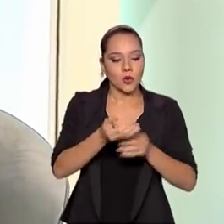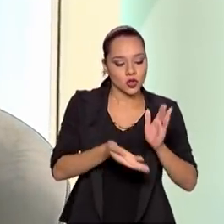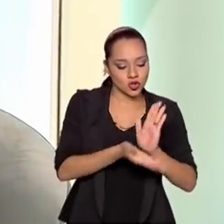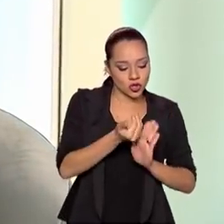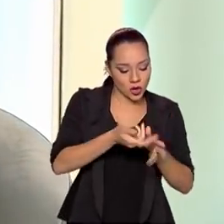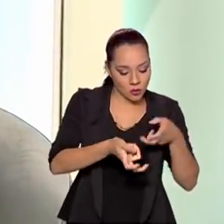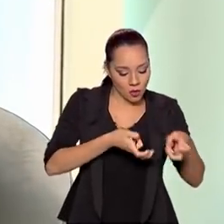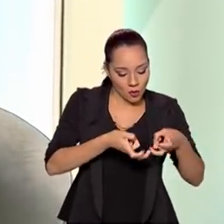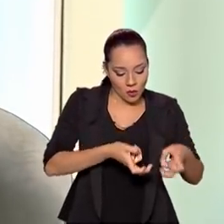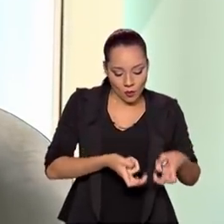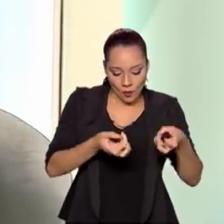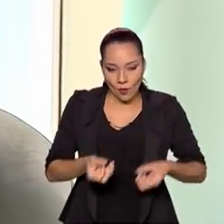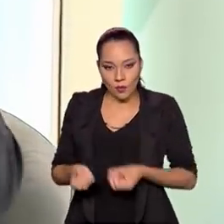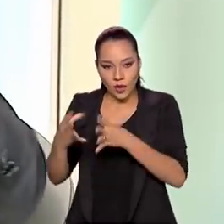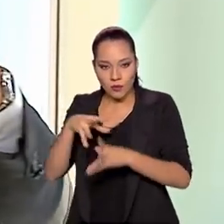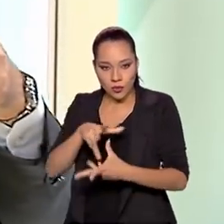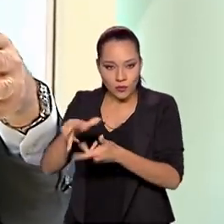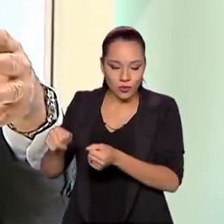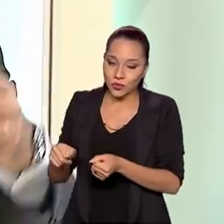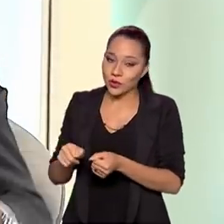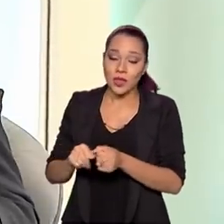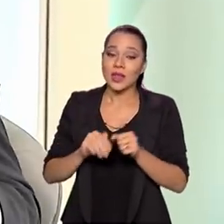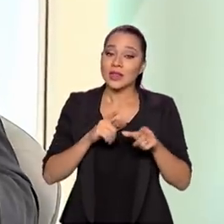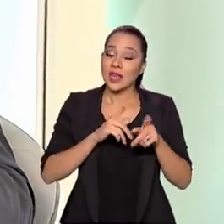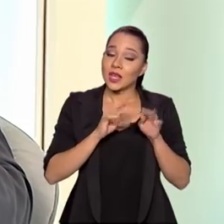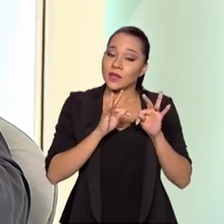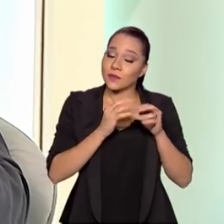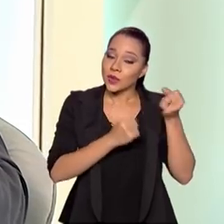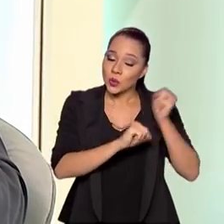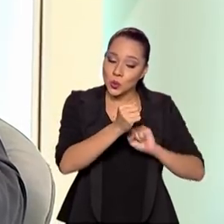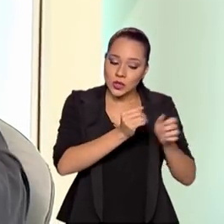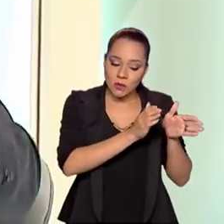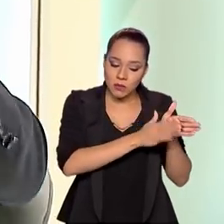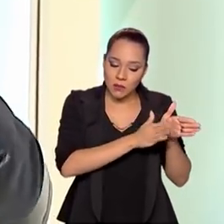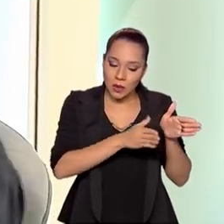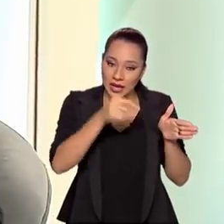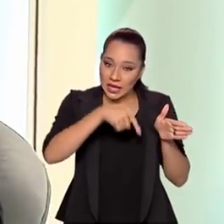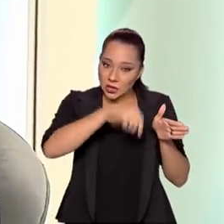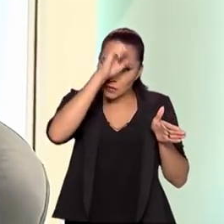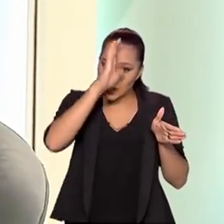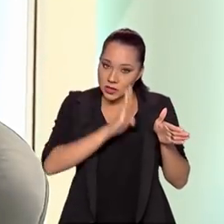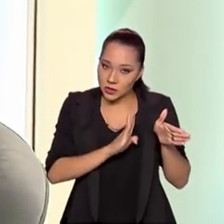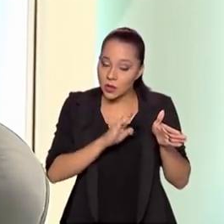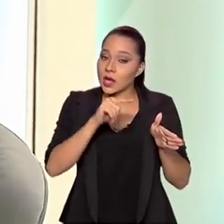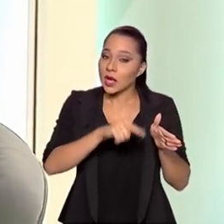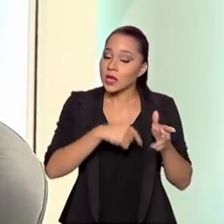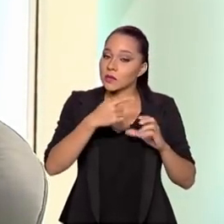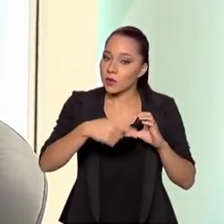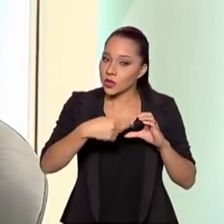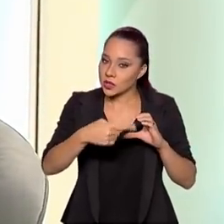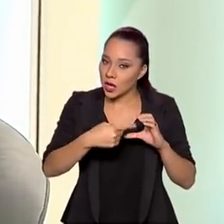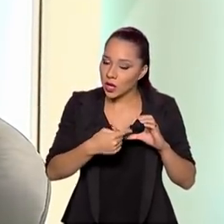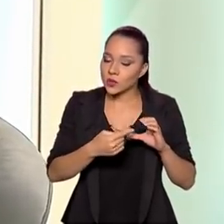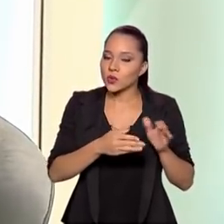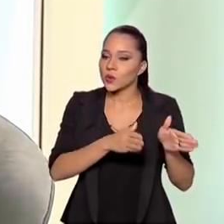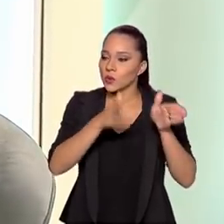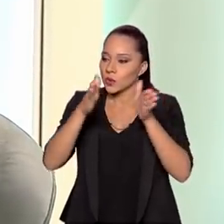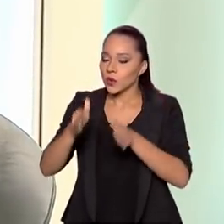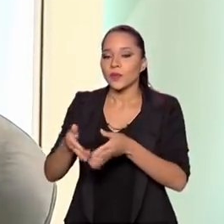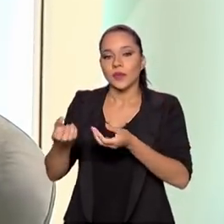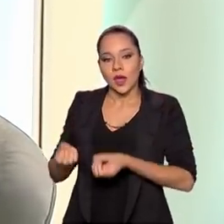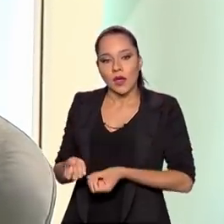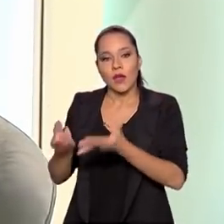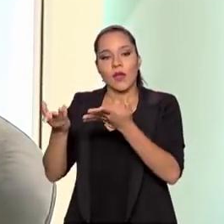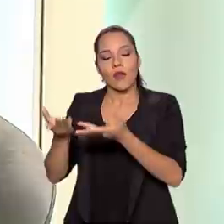e levado para o mundo. Não. Ele tem uma certa industrialização aqui e com esse processamento em que ele é...